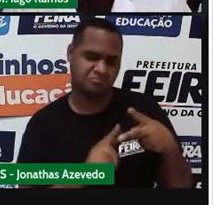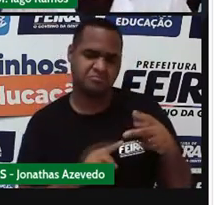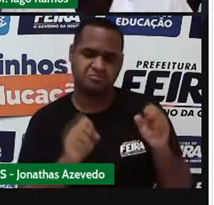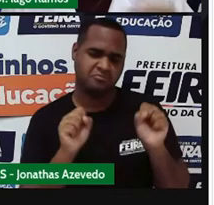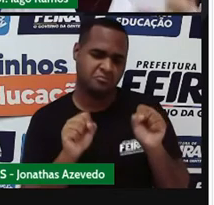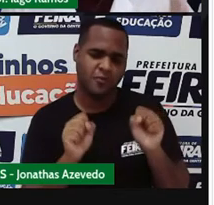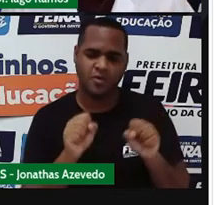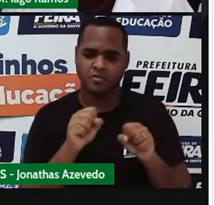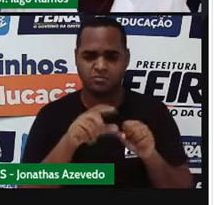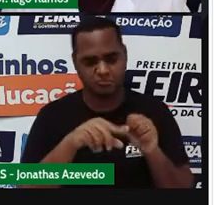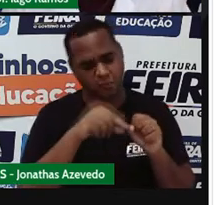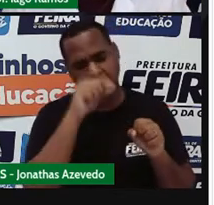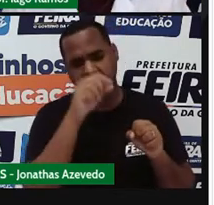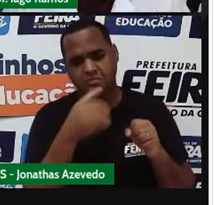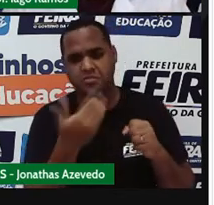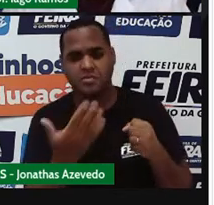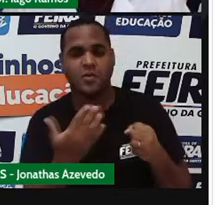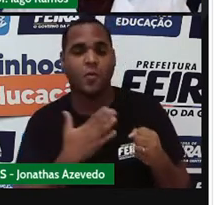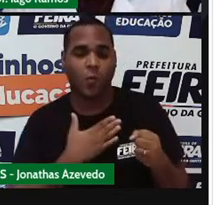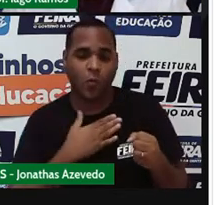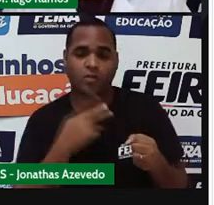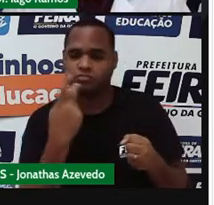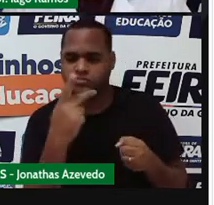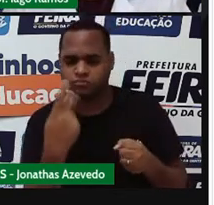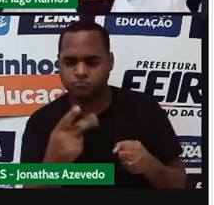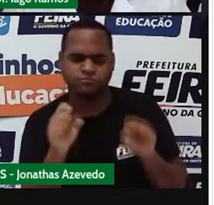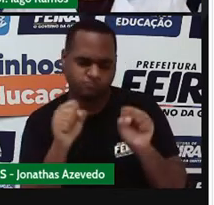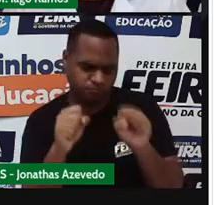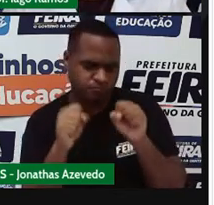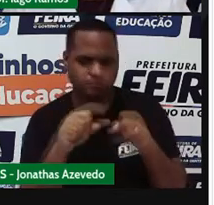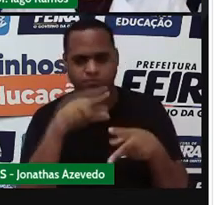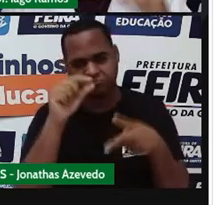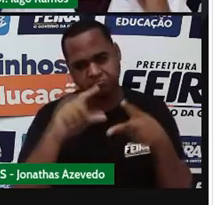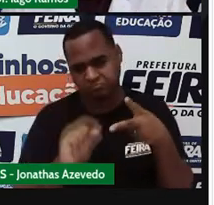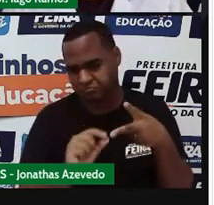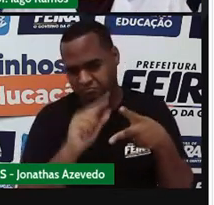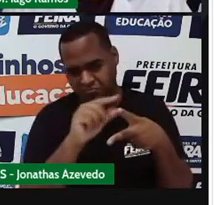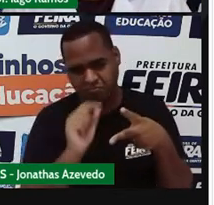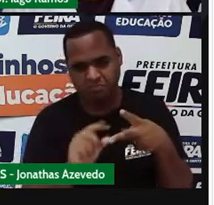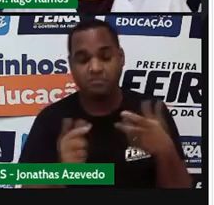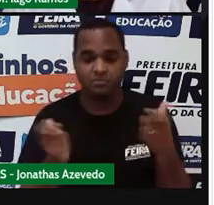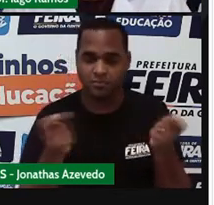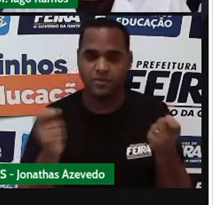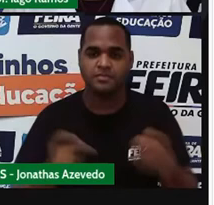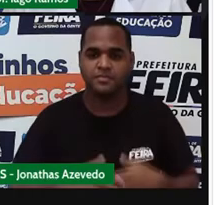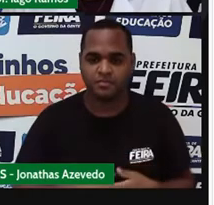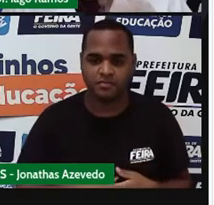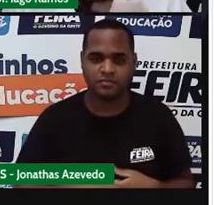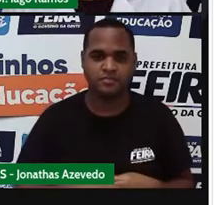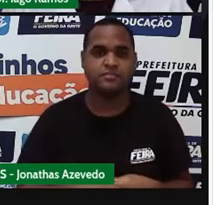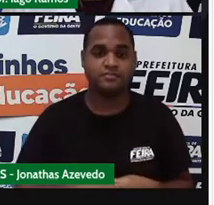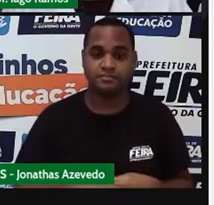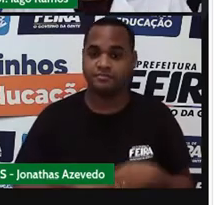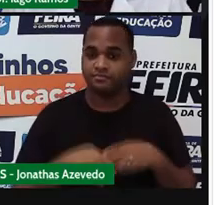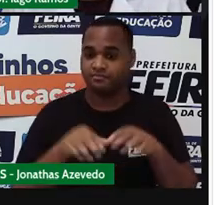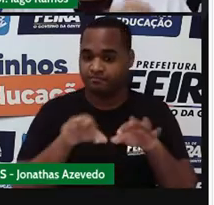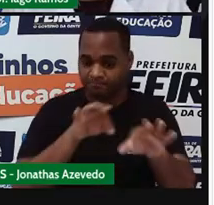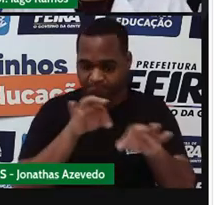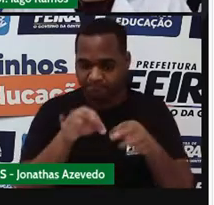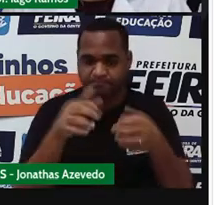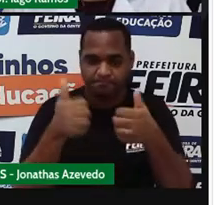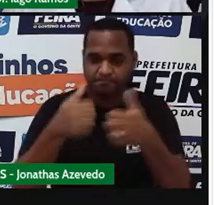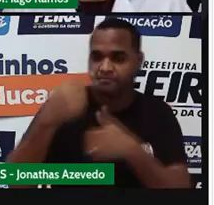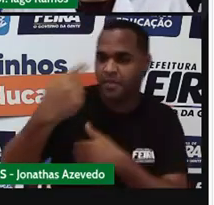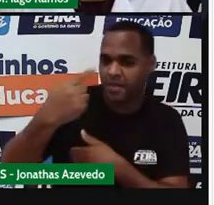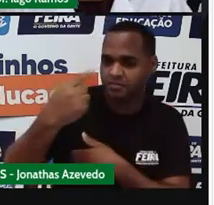usar essa, aquela que você achar mais simples. Tá bom? Então, como é que a gente vai resolver ali? A primeira resolução eu vou